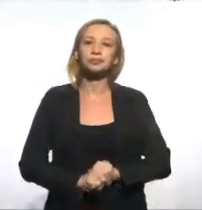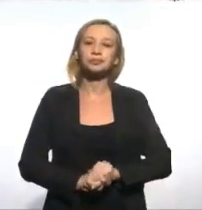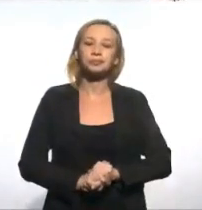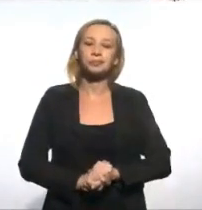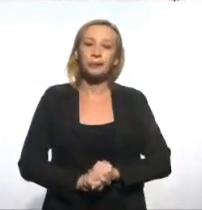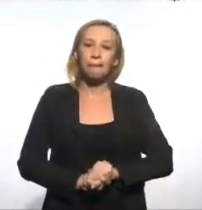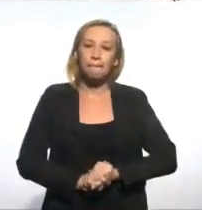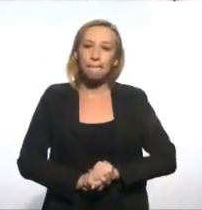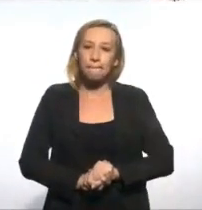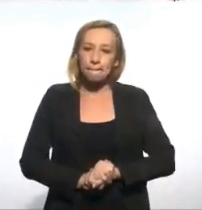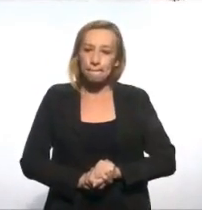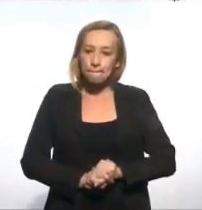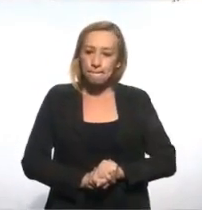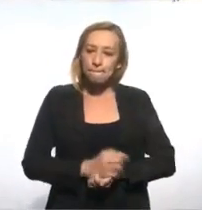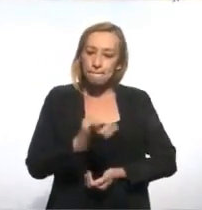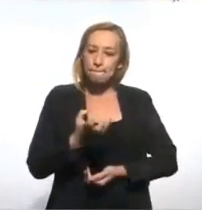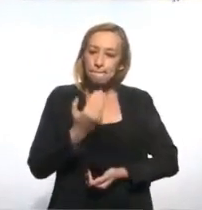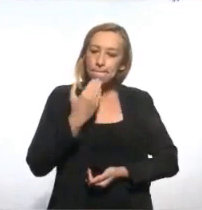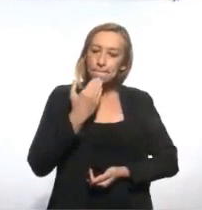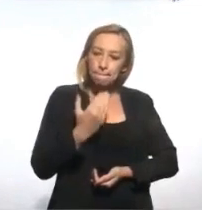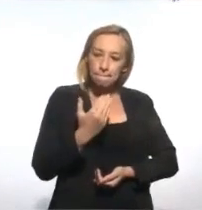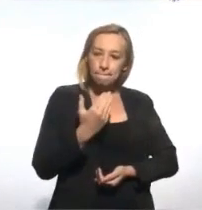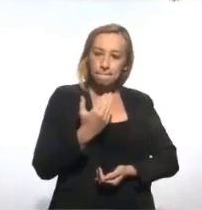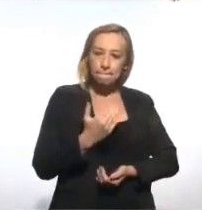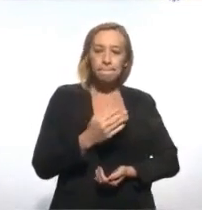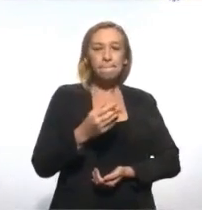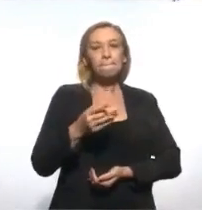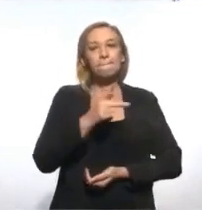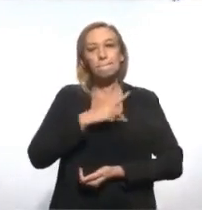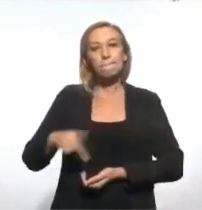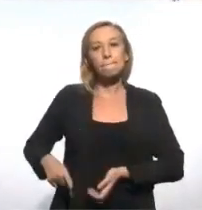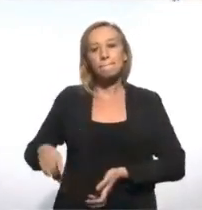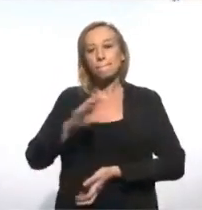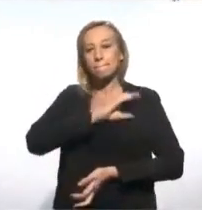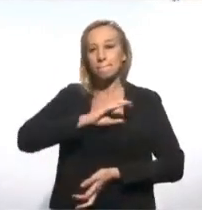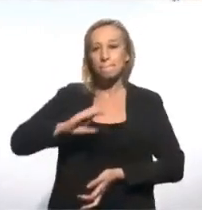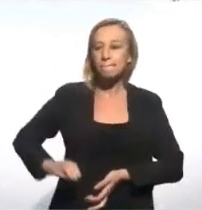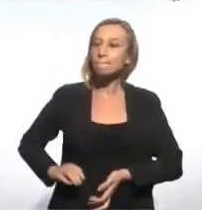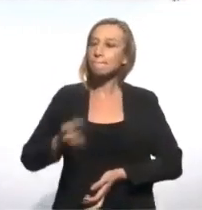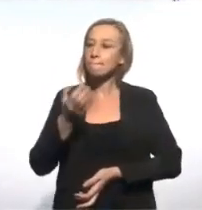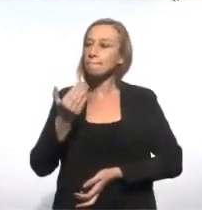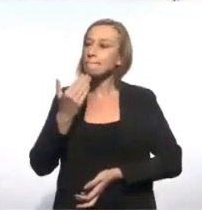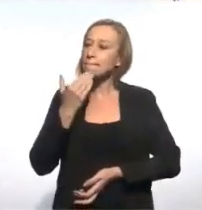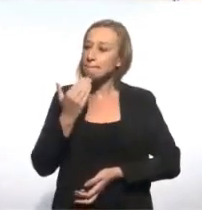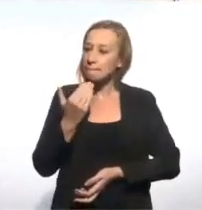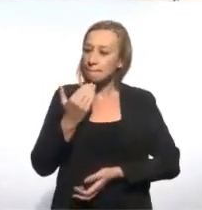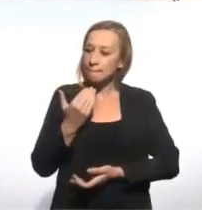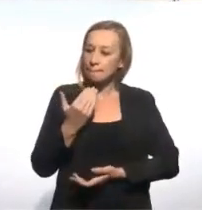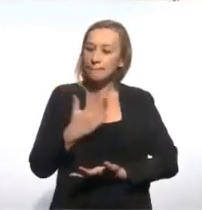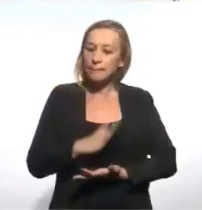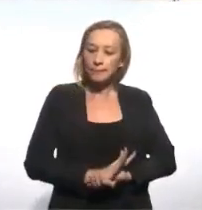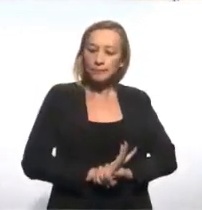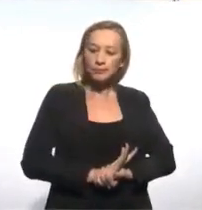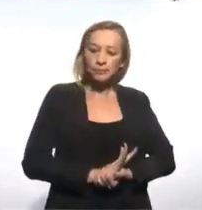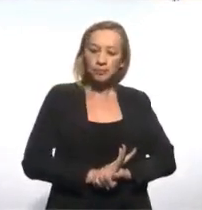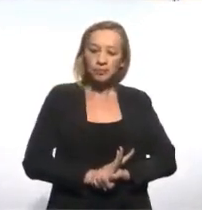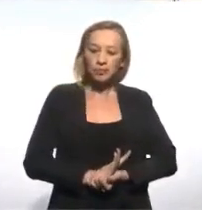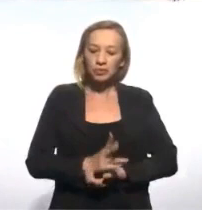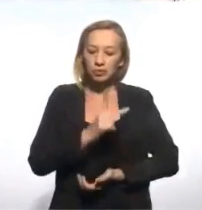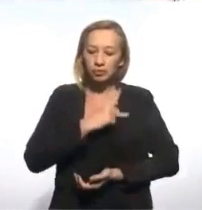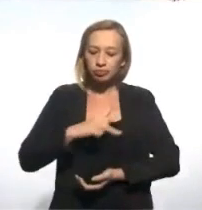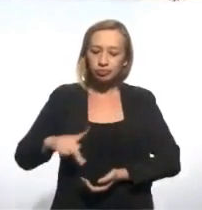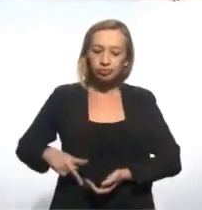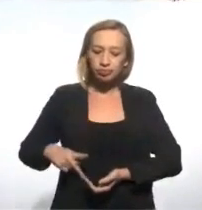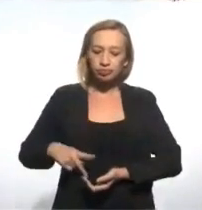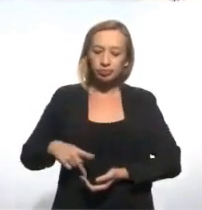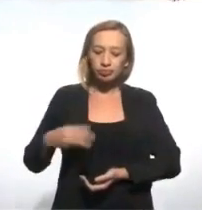Eu queria pedir, presidente Ceciliano, queria pedir, gostaria de fazer um pedido ao nosso presidente Márcio